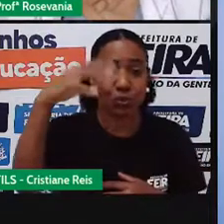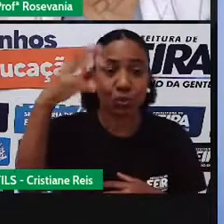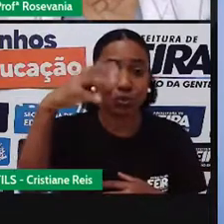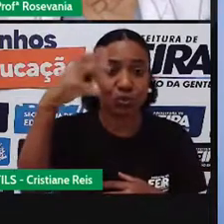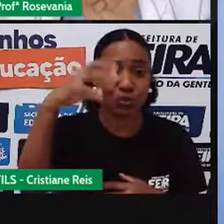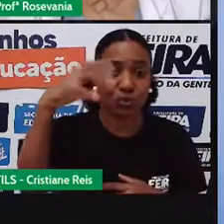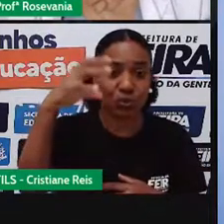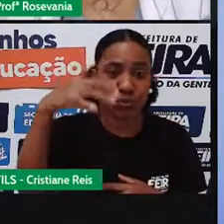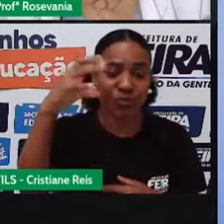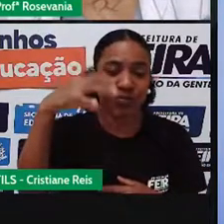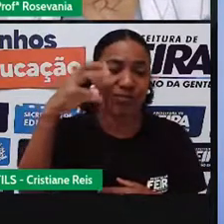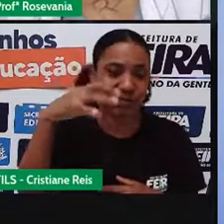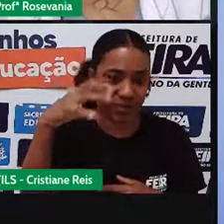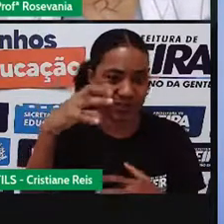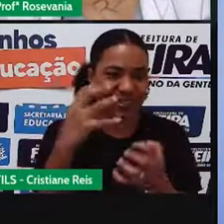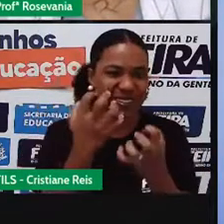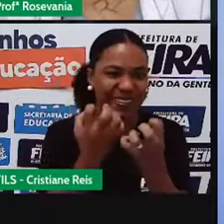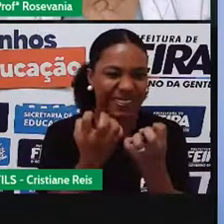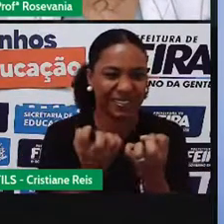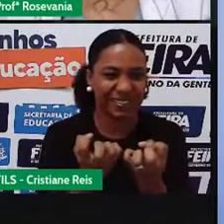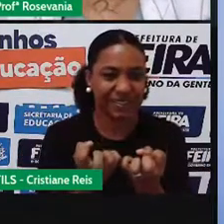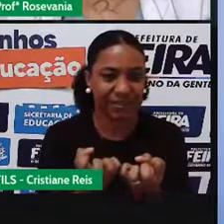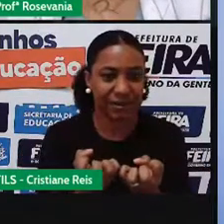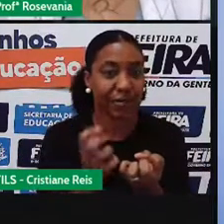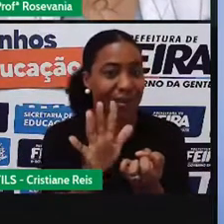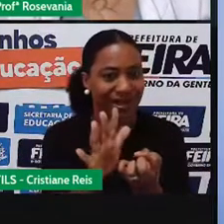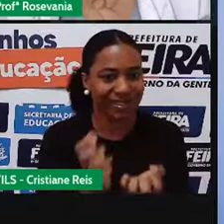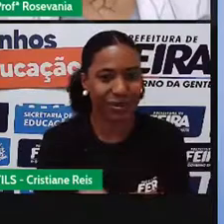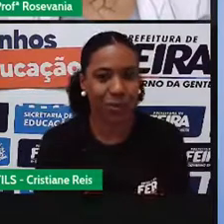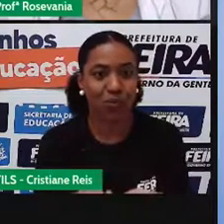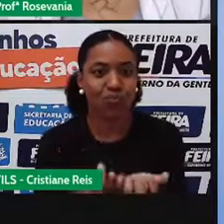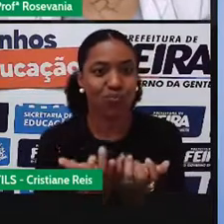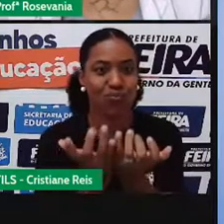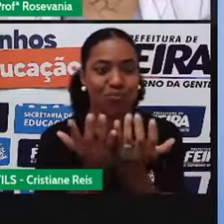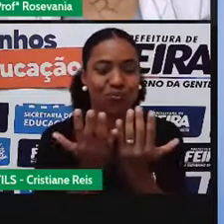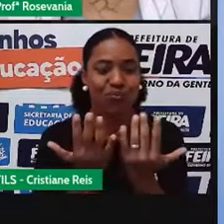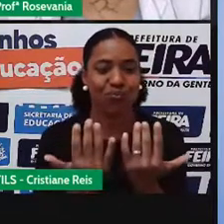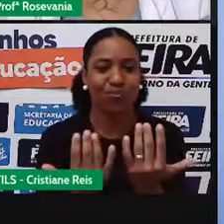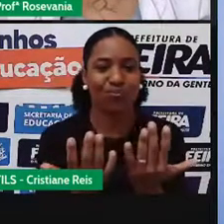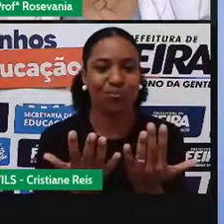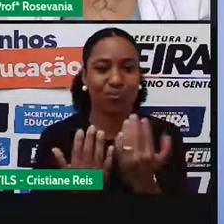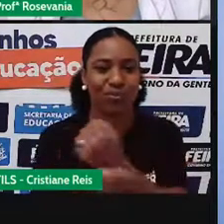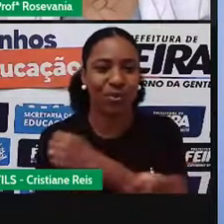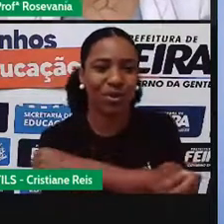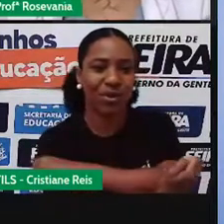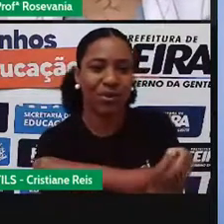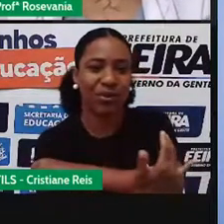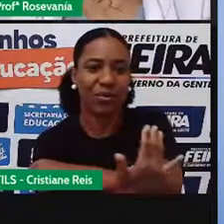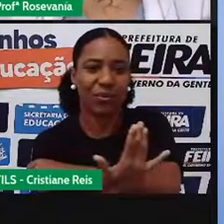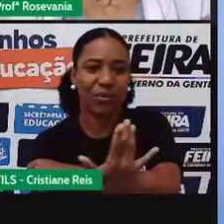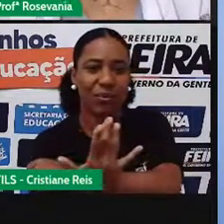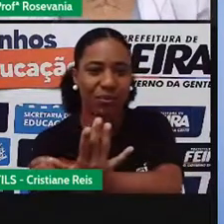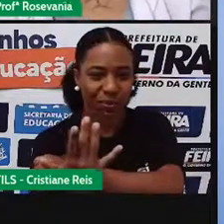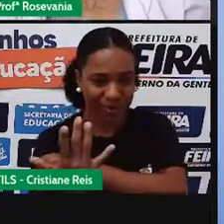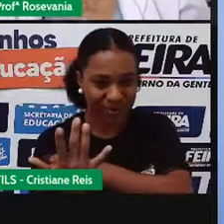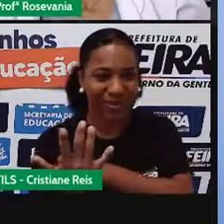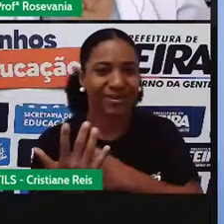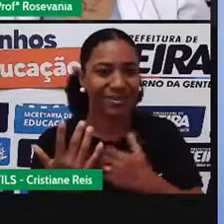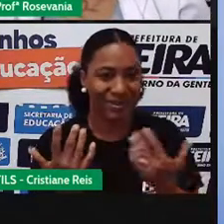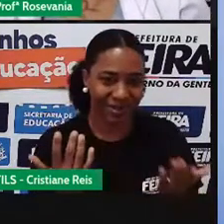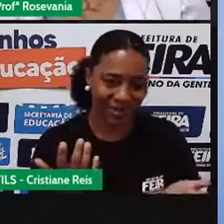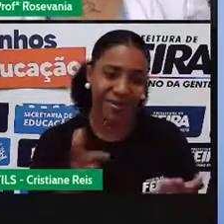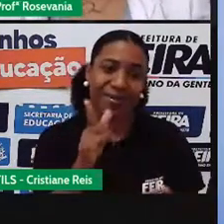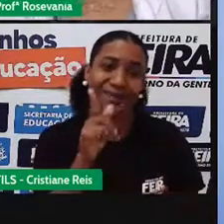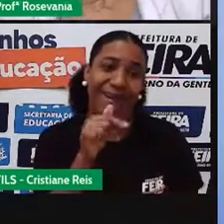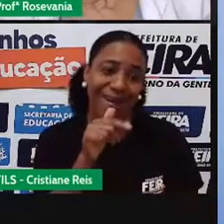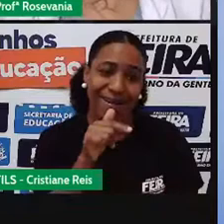você já vai observando, que ele acaba florindo ali. Então, ele tem uma capacidade de produção boa, mas, em compensação, a gente não tem